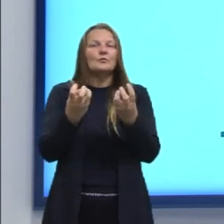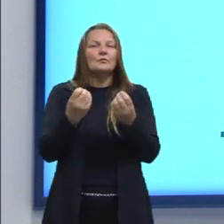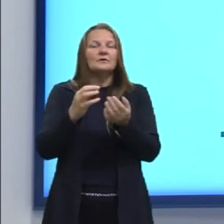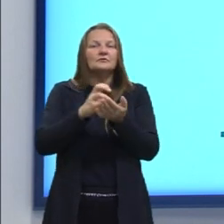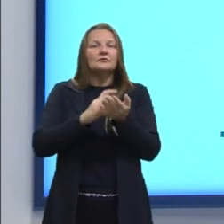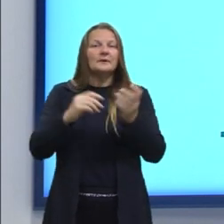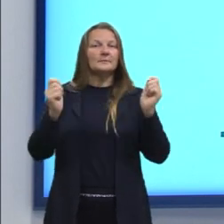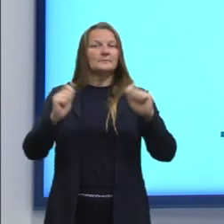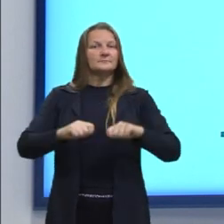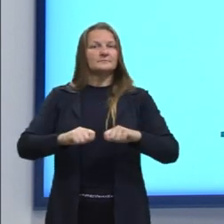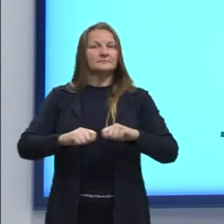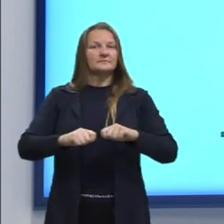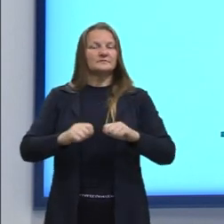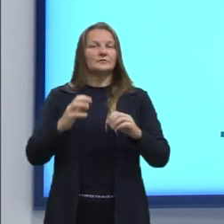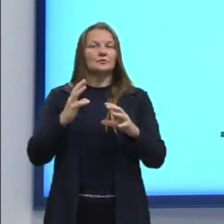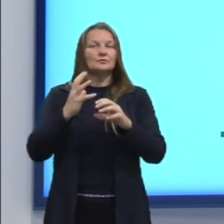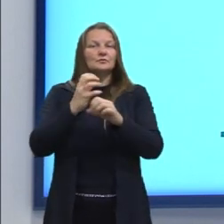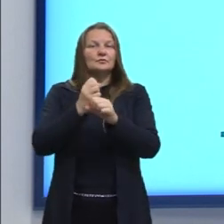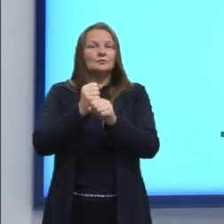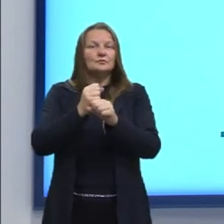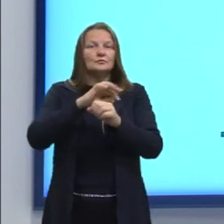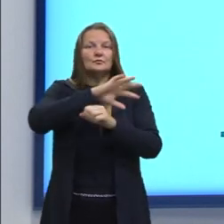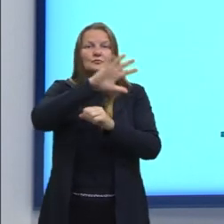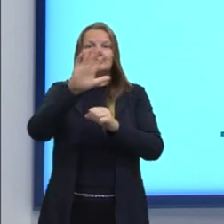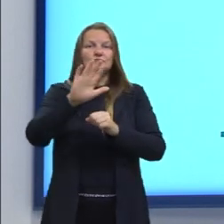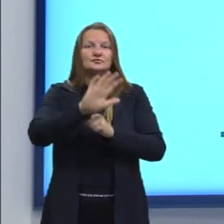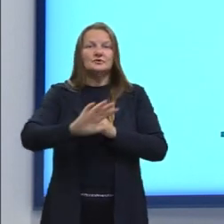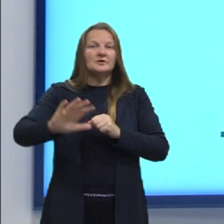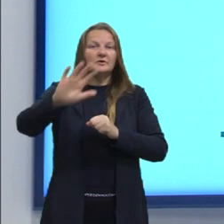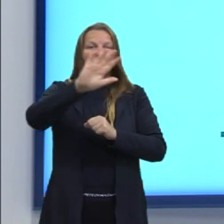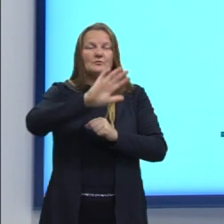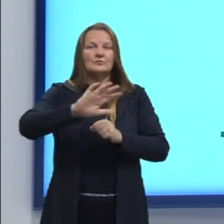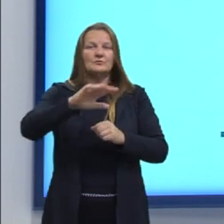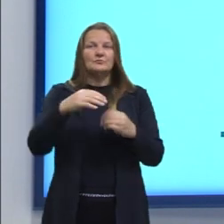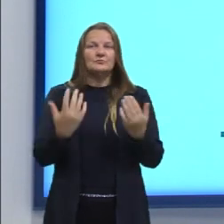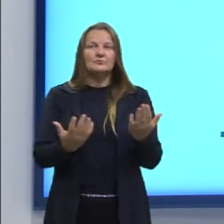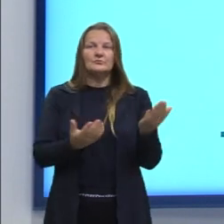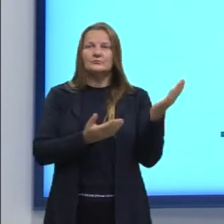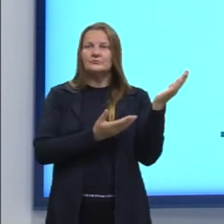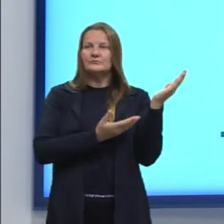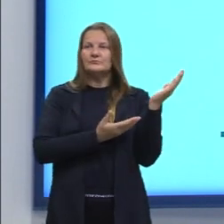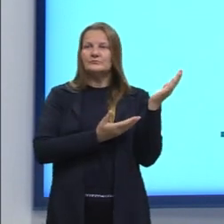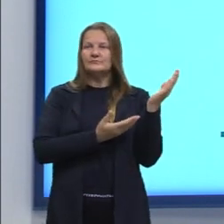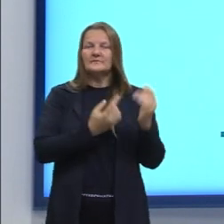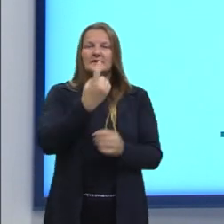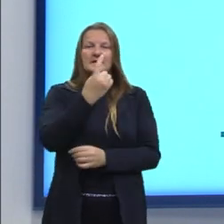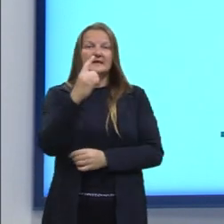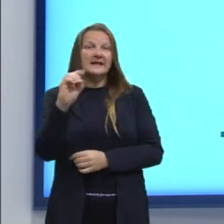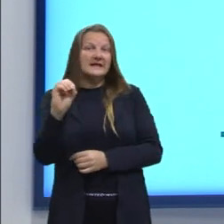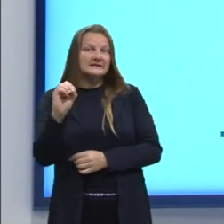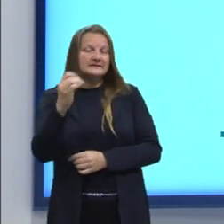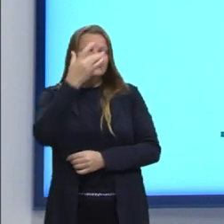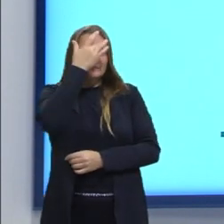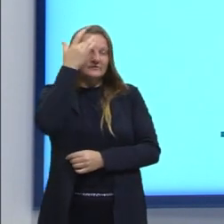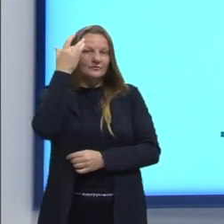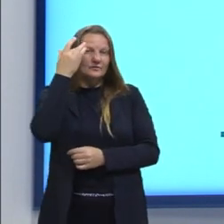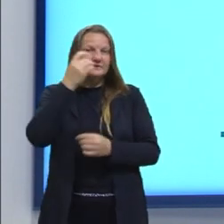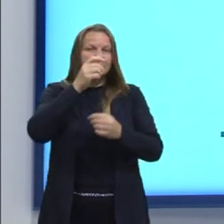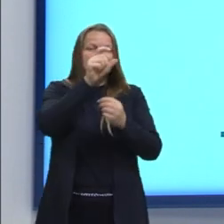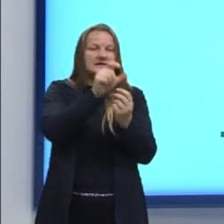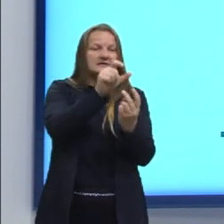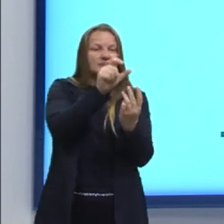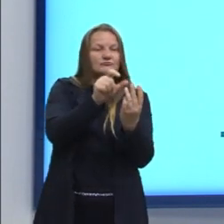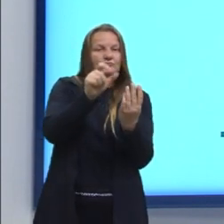possíveis, o total? Aí, nós precisamos pensar que são 10 pessoas, 10 posições,